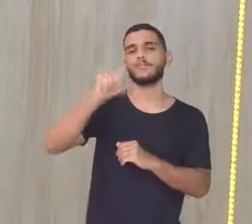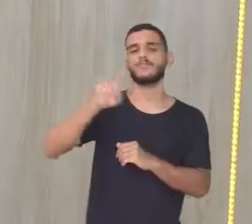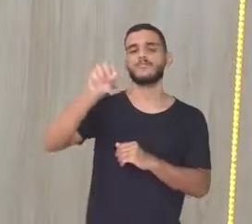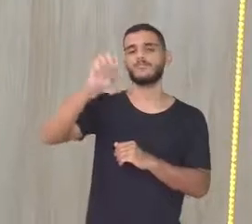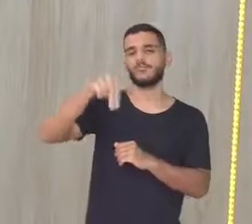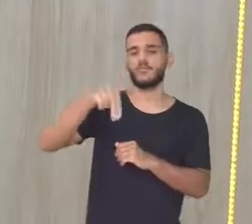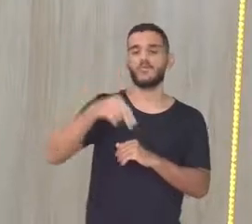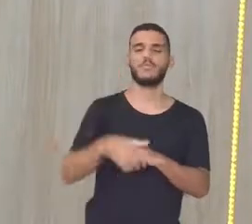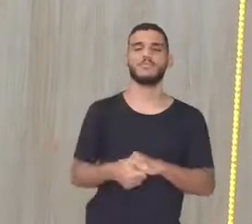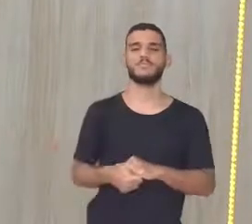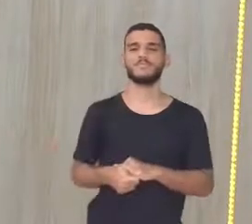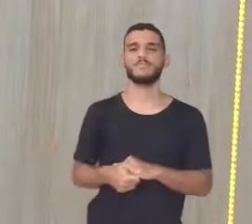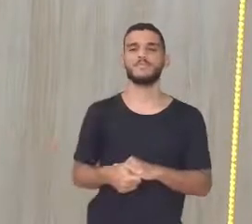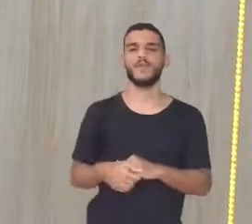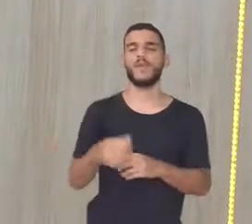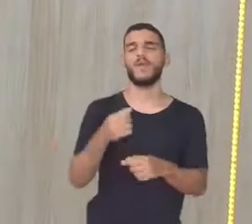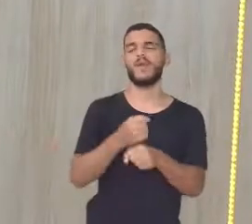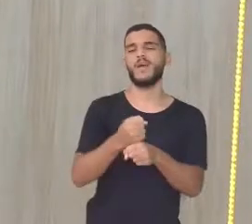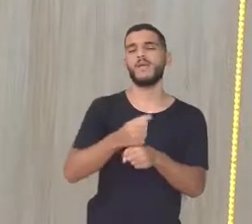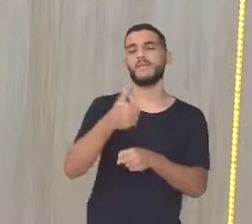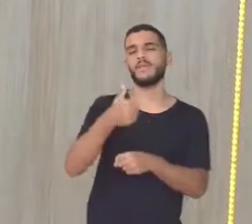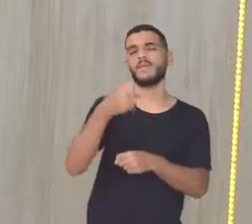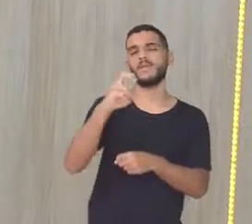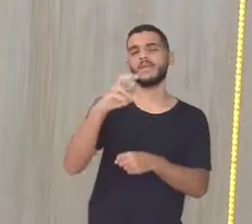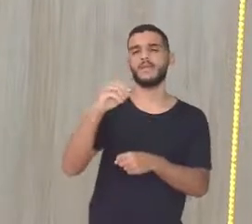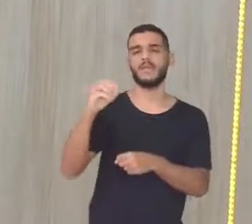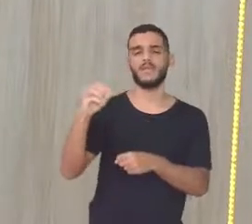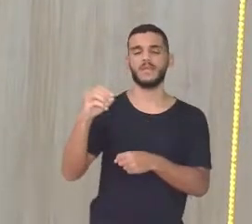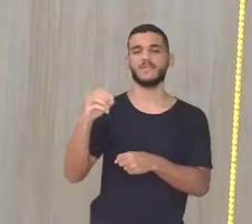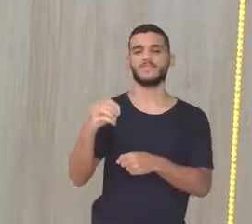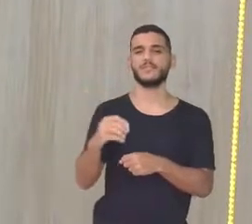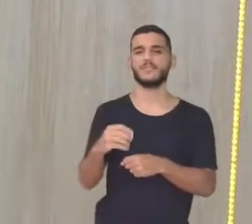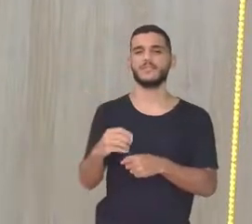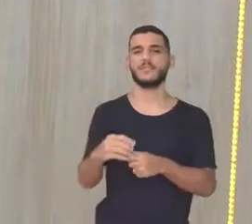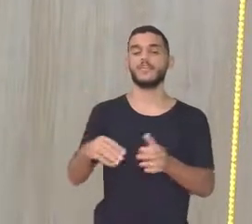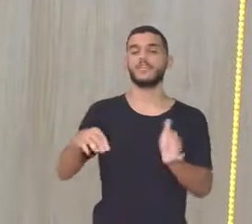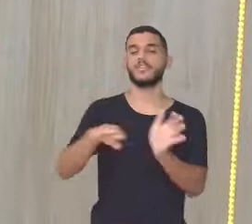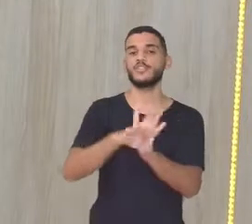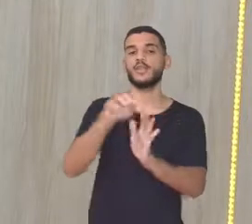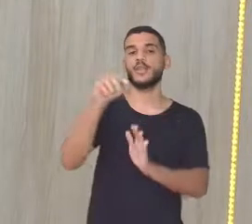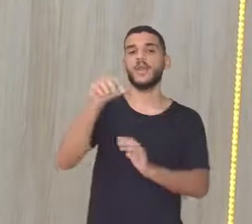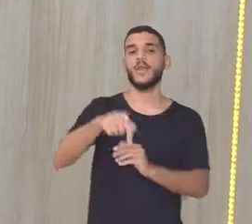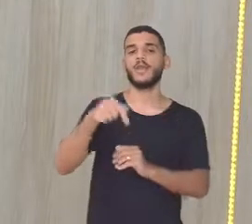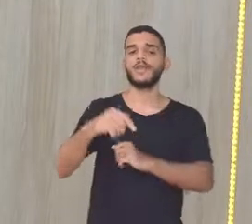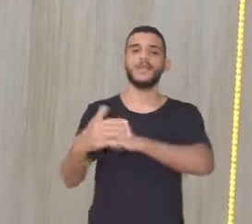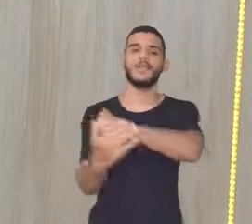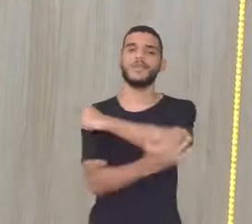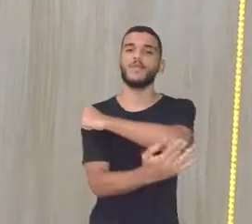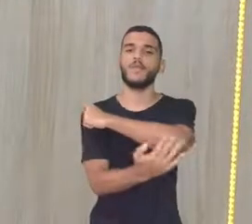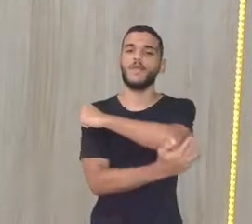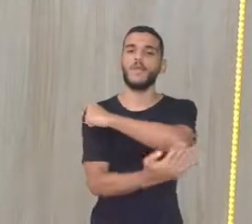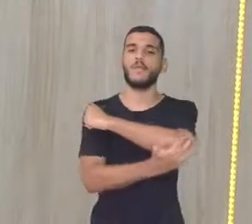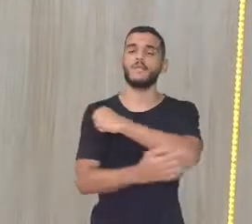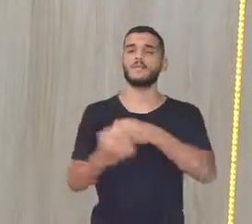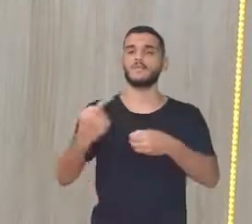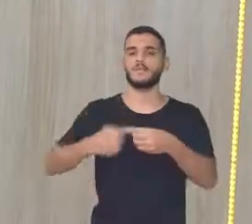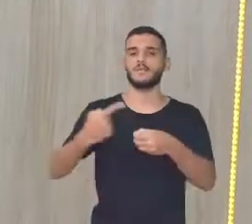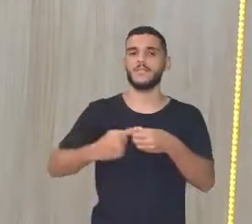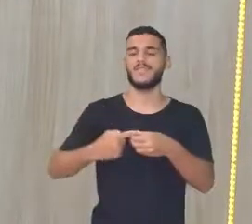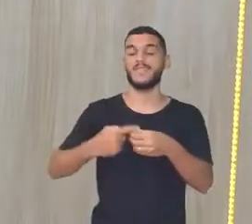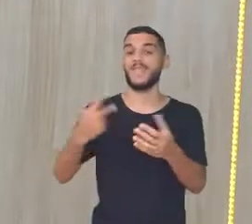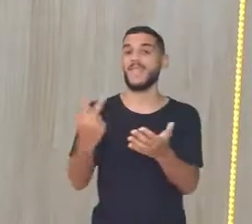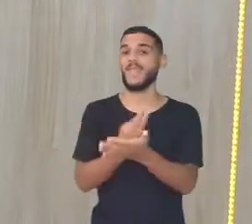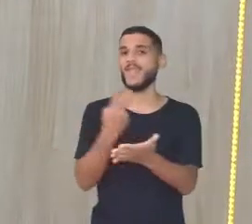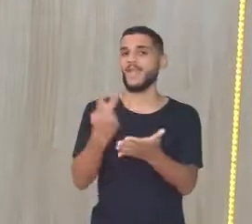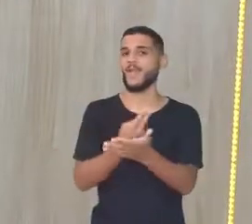Pinzon Em 1500 Ele Chega no cabo De Santo Agostinho Certo? Mas ele errou A rota